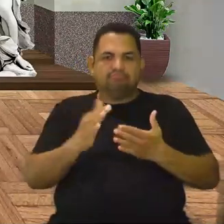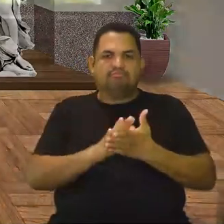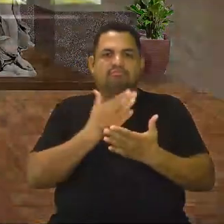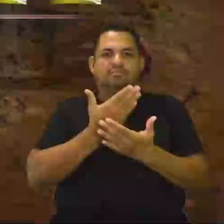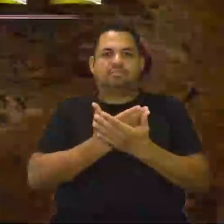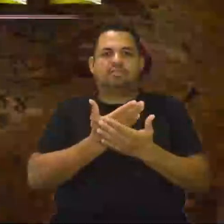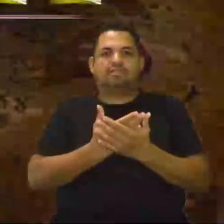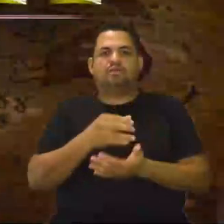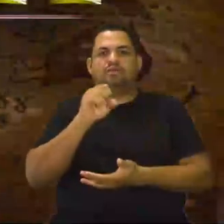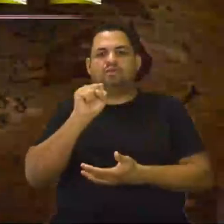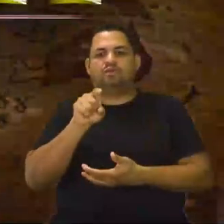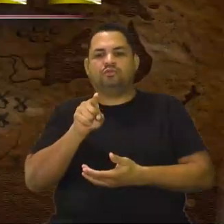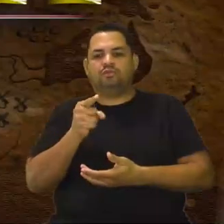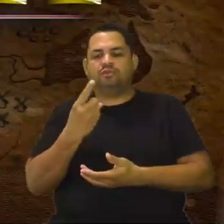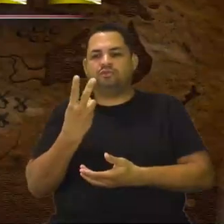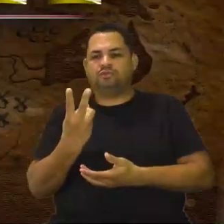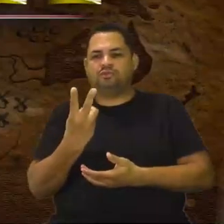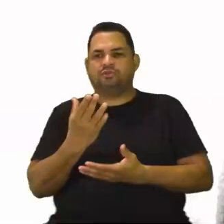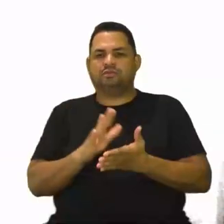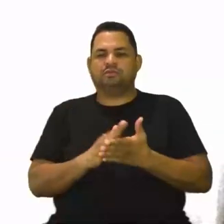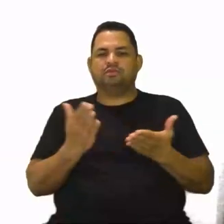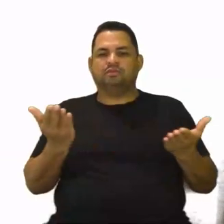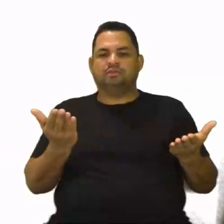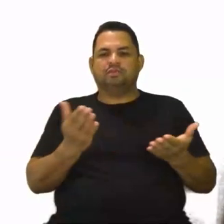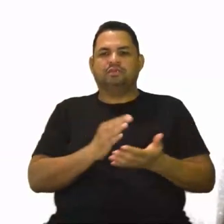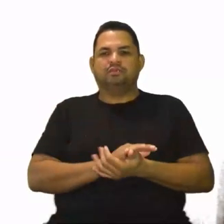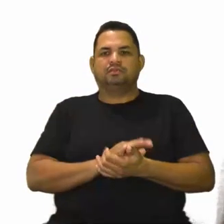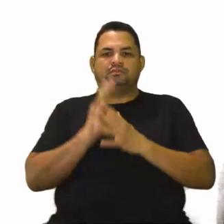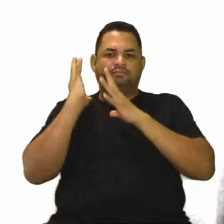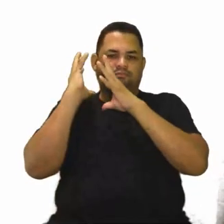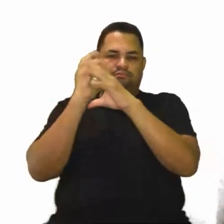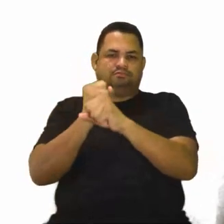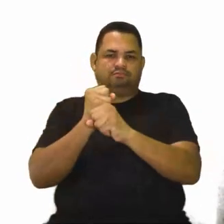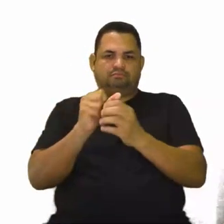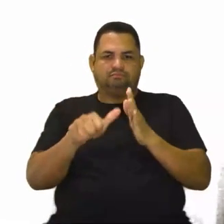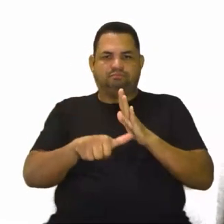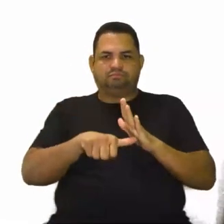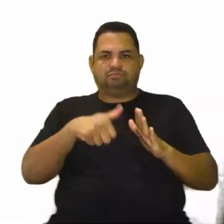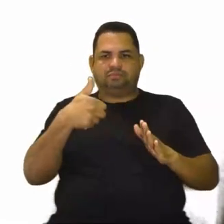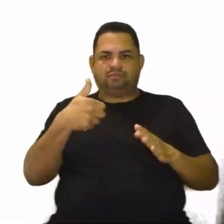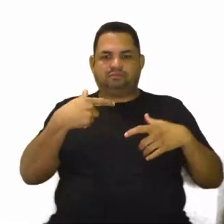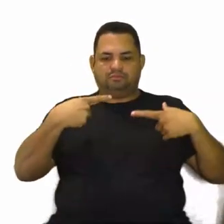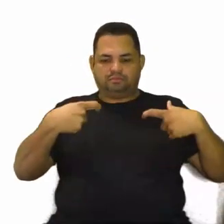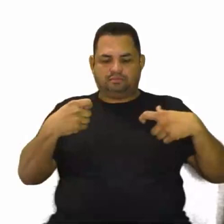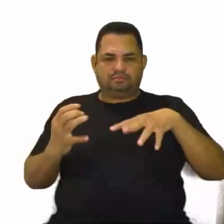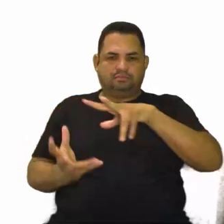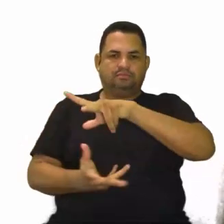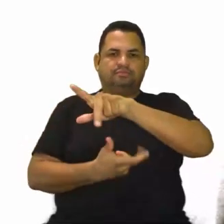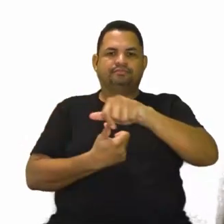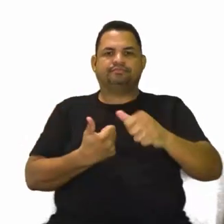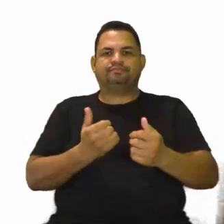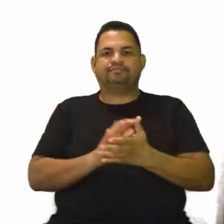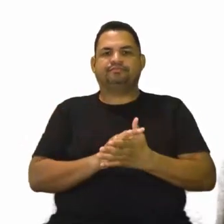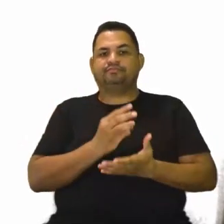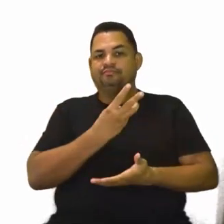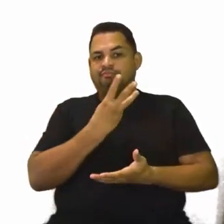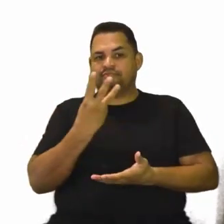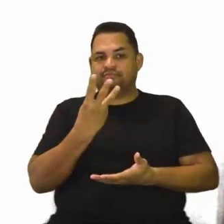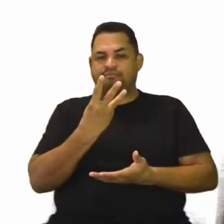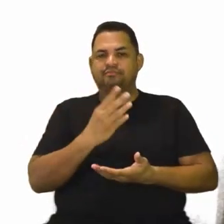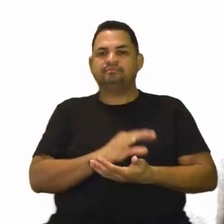aula 8.2, para vocês aí, a Revisão da Primeira Guerra Mundial, da parte 3.